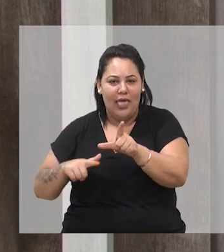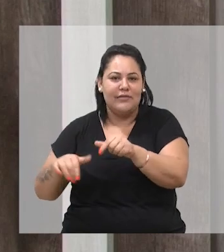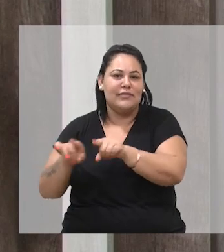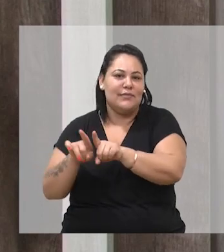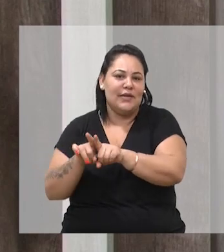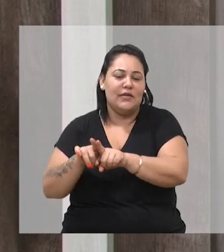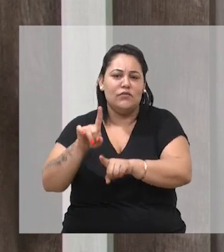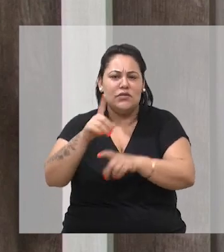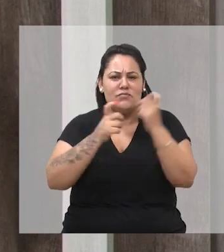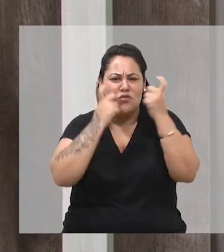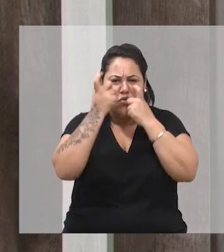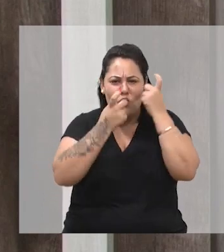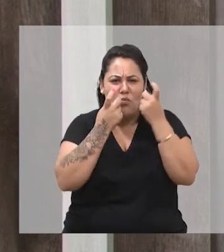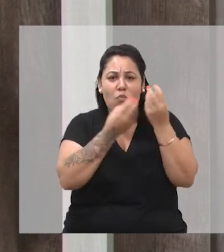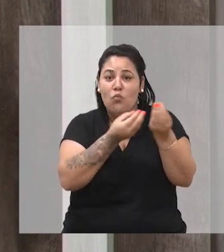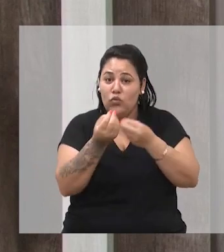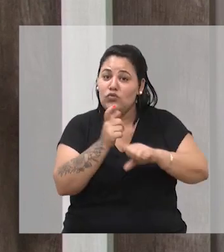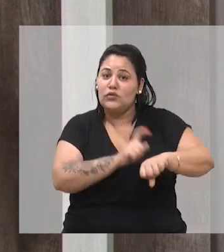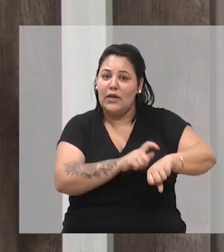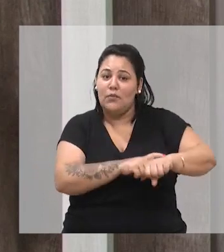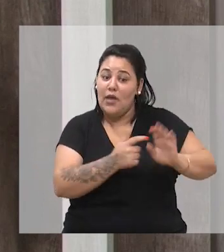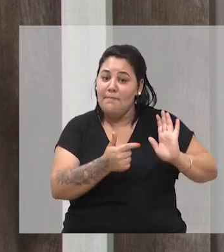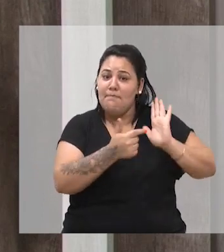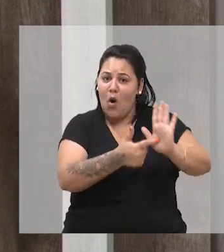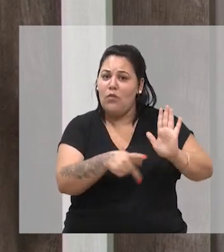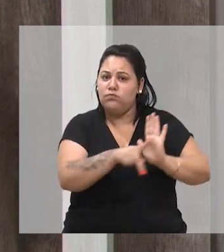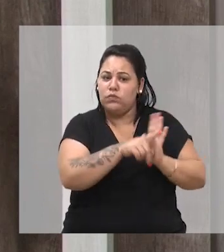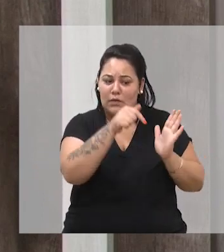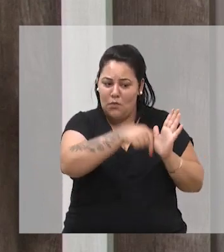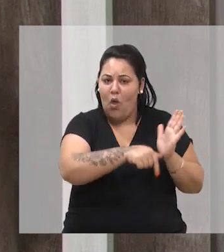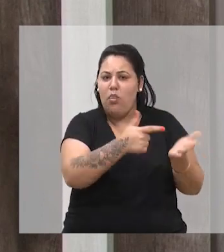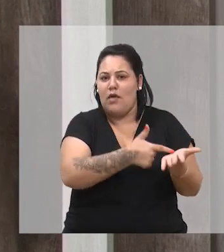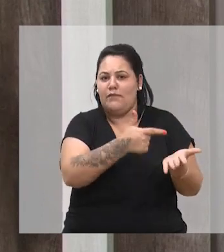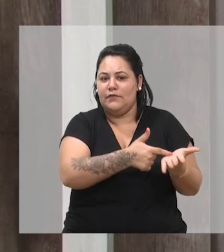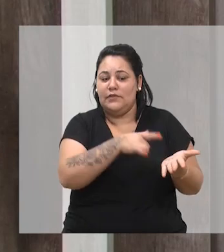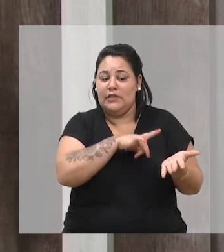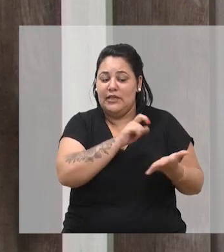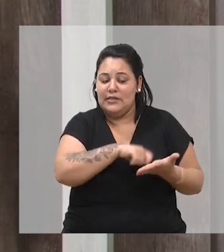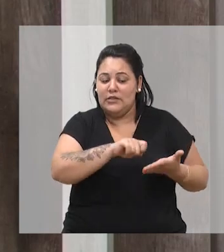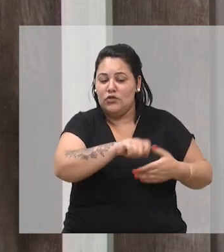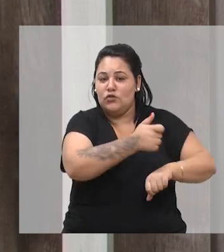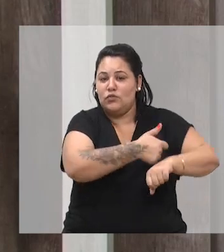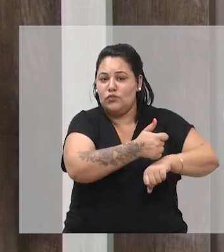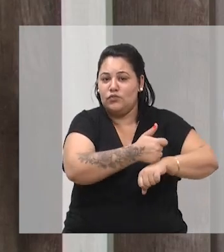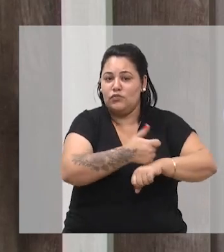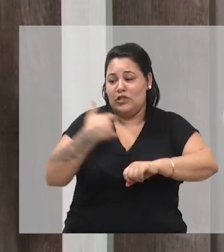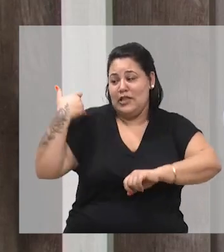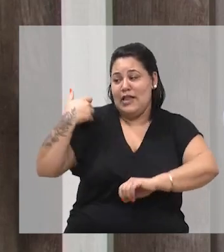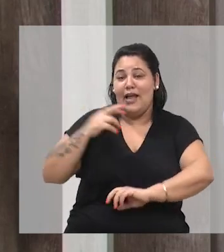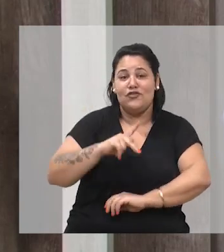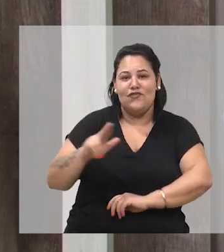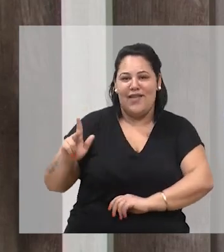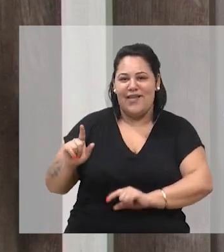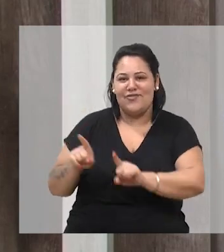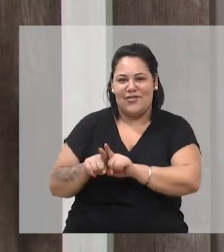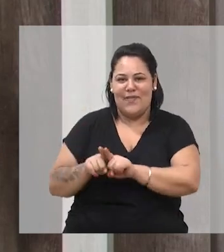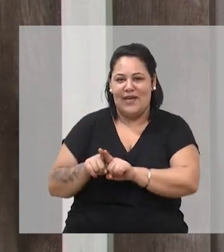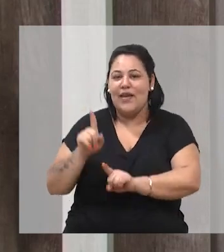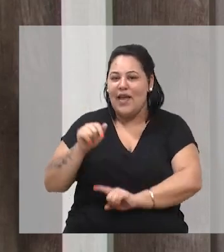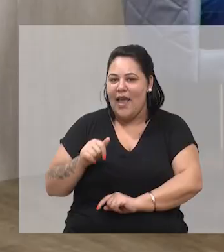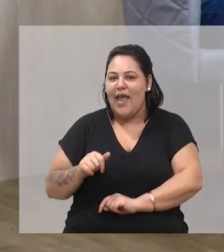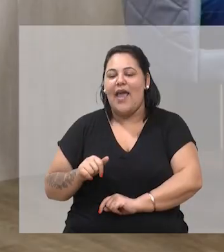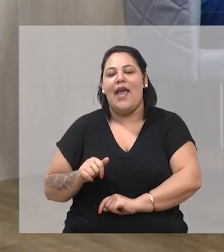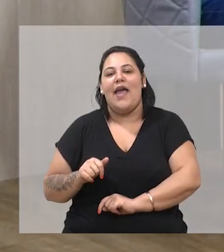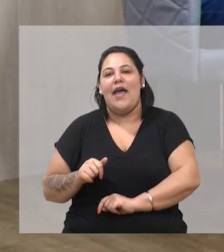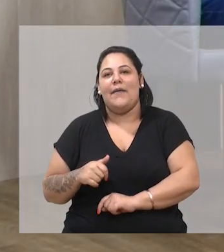então se lê cada vez menos. E aí aquele, o vídeo acelerado, o story, não o Por exemplo, nós